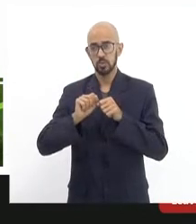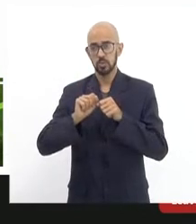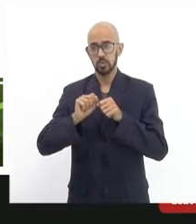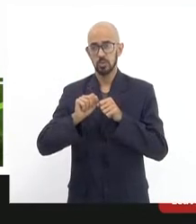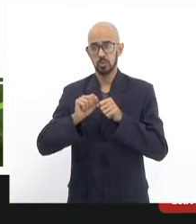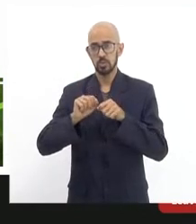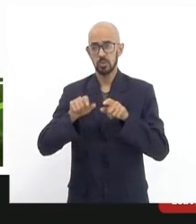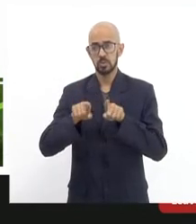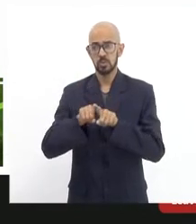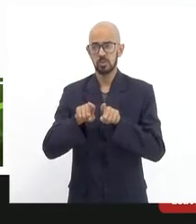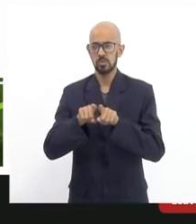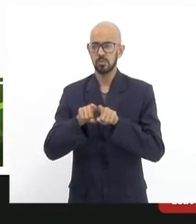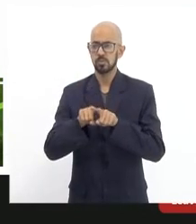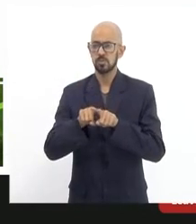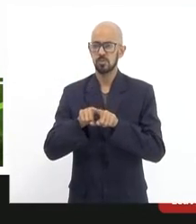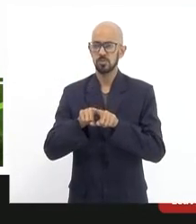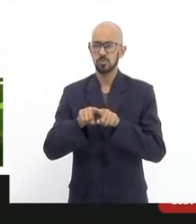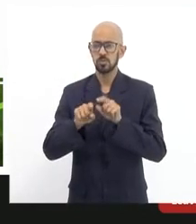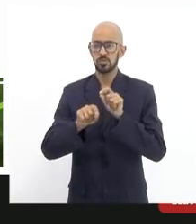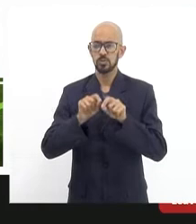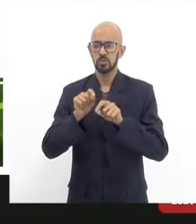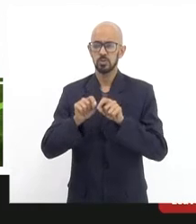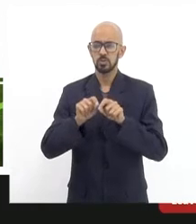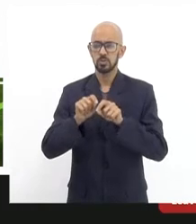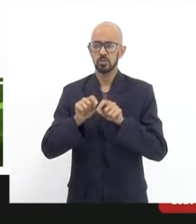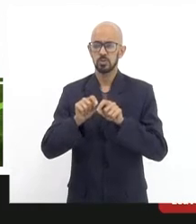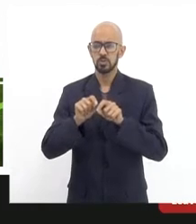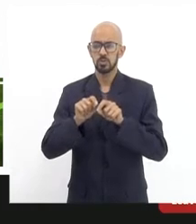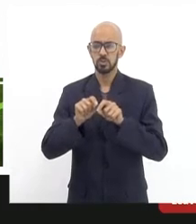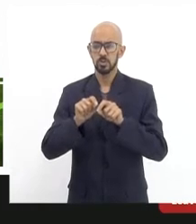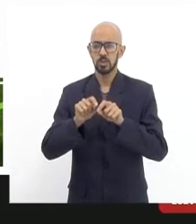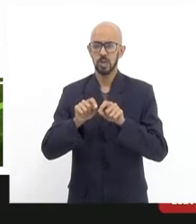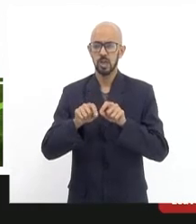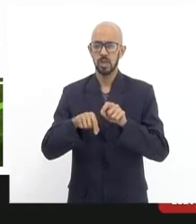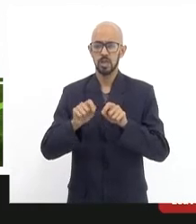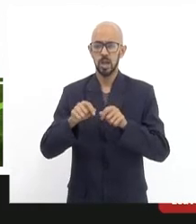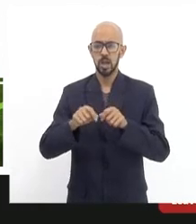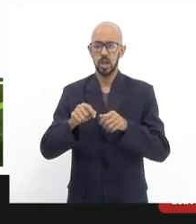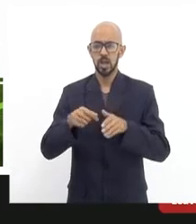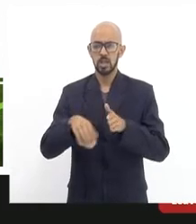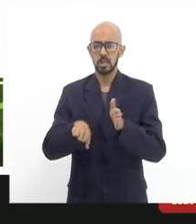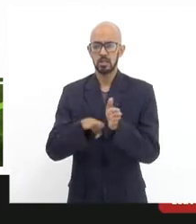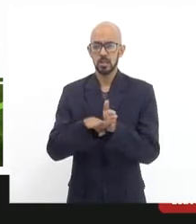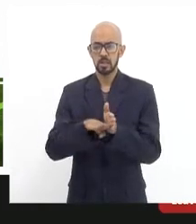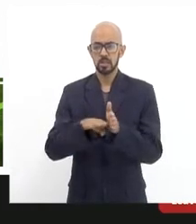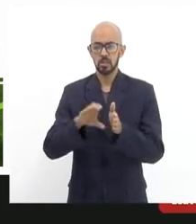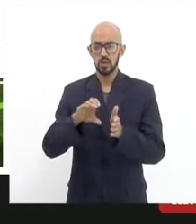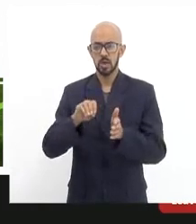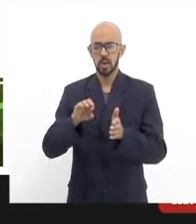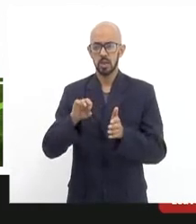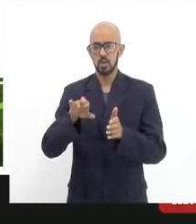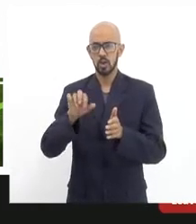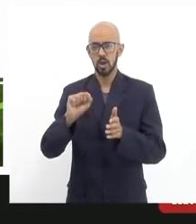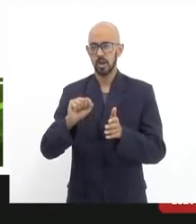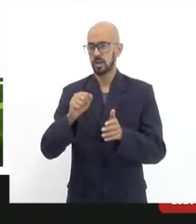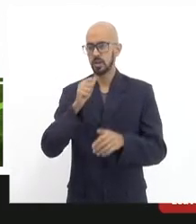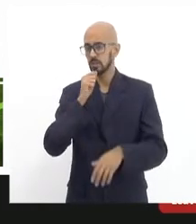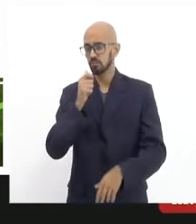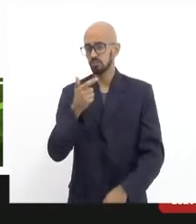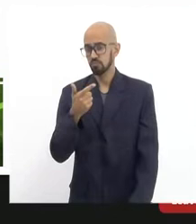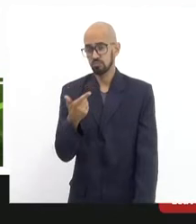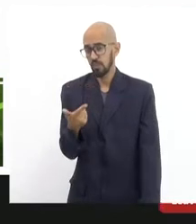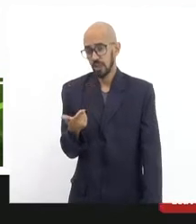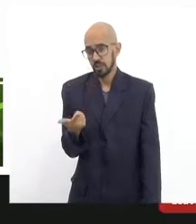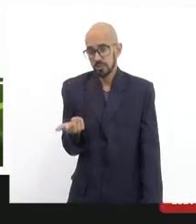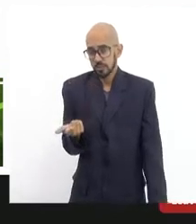do abrigo de bondes lá na estação carioca, que na verdade não existe, e o seccionamento de rede